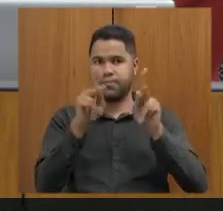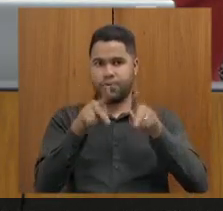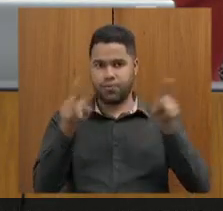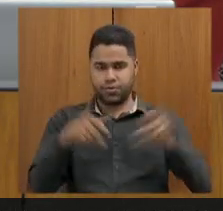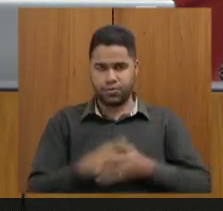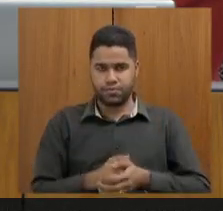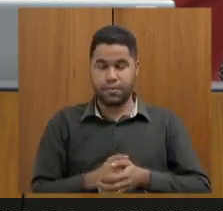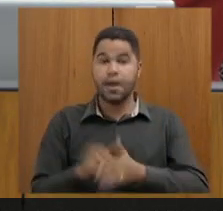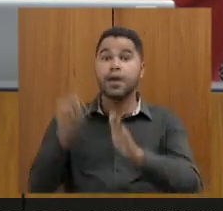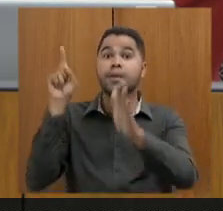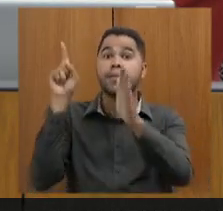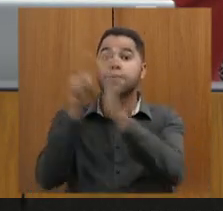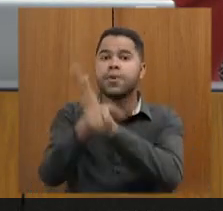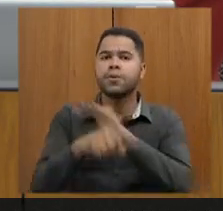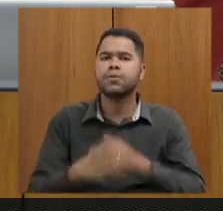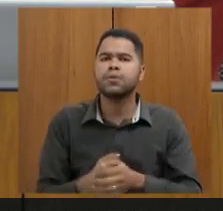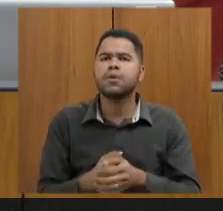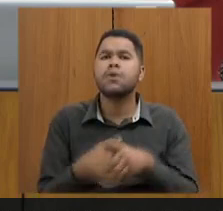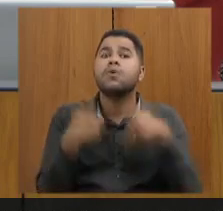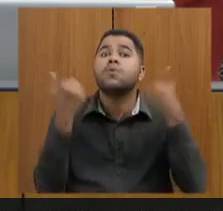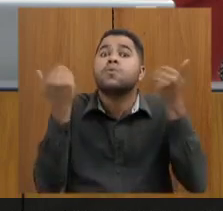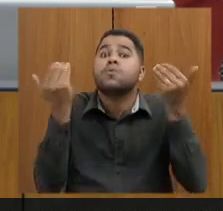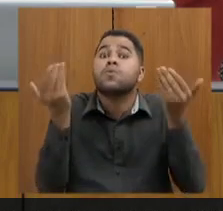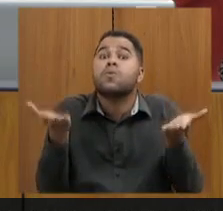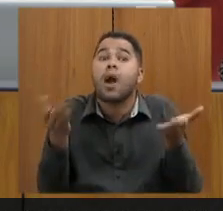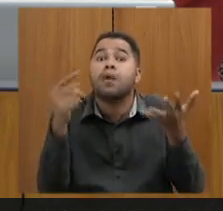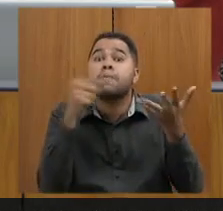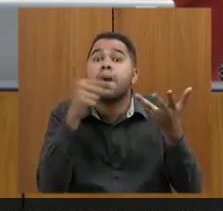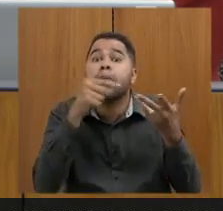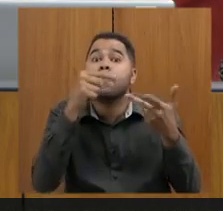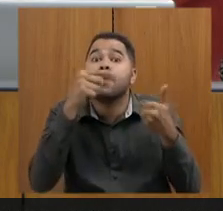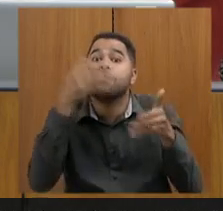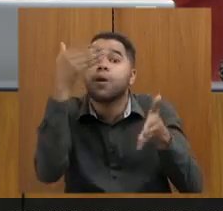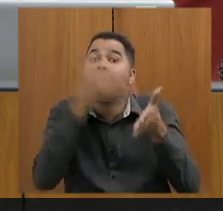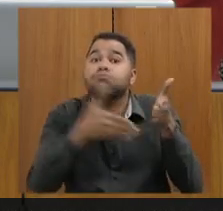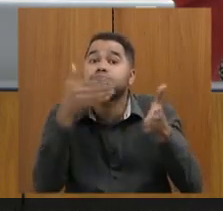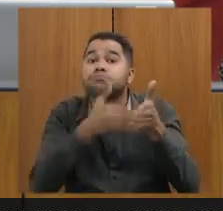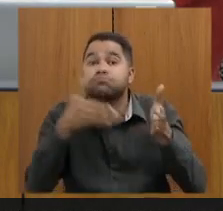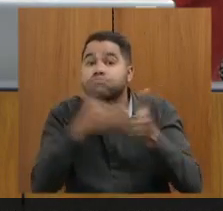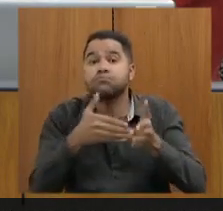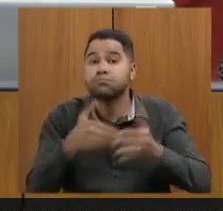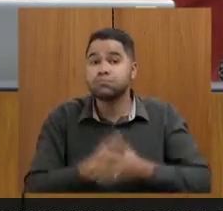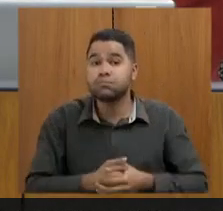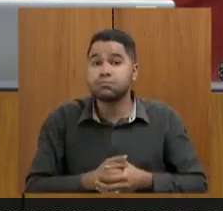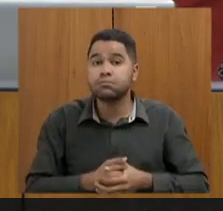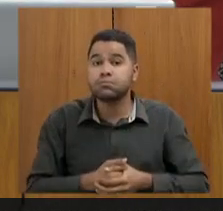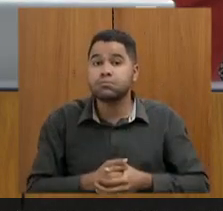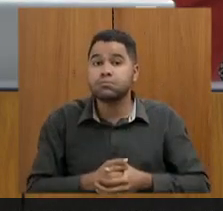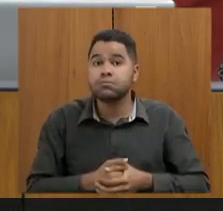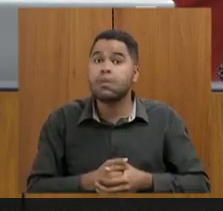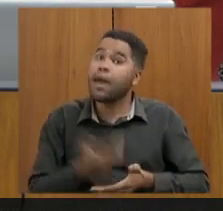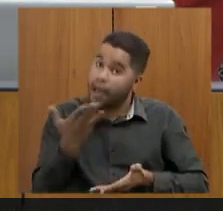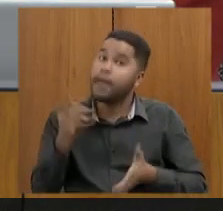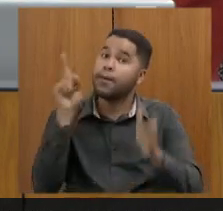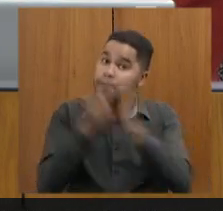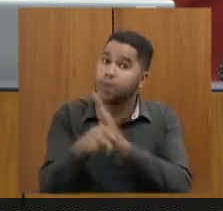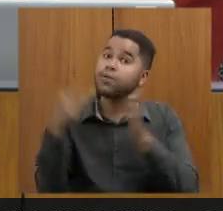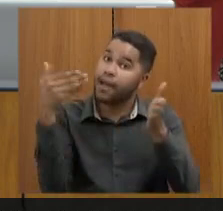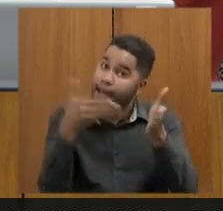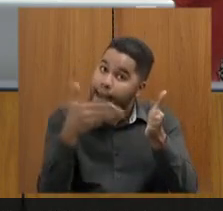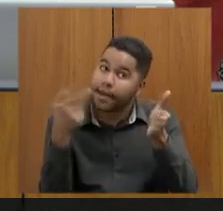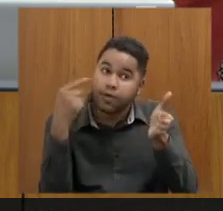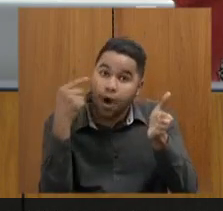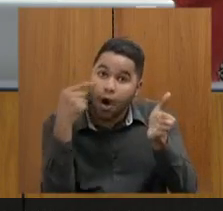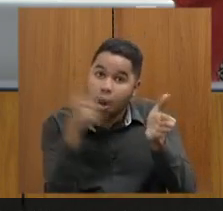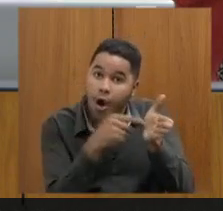A minha pergunta é quais são essas amarras judiciais? Essa é a minha pergunta, que eu gostaria